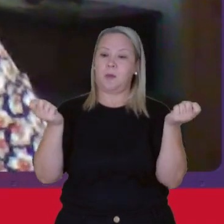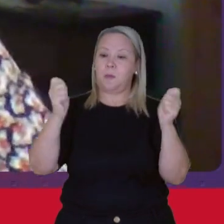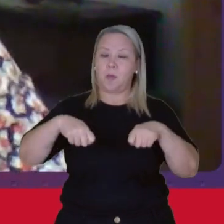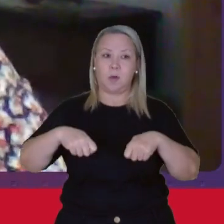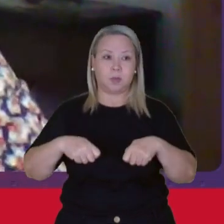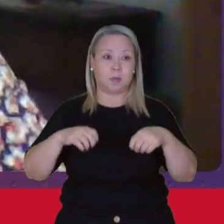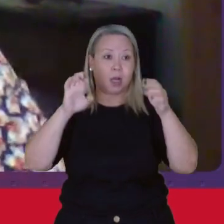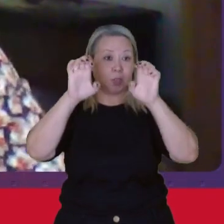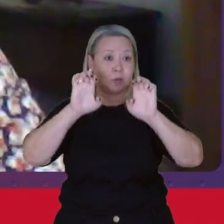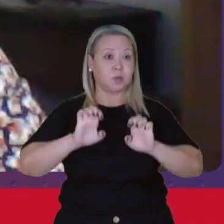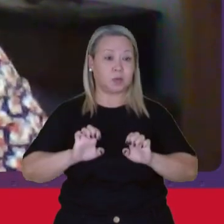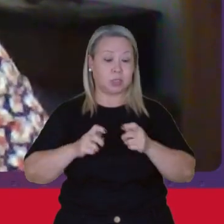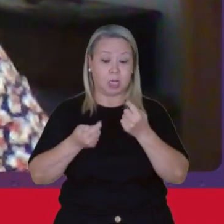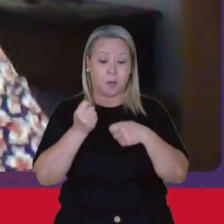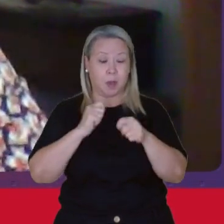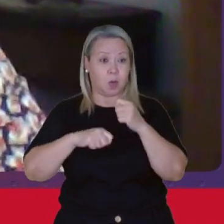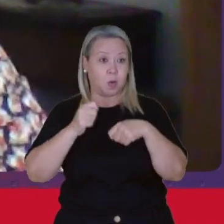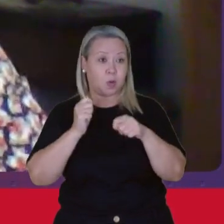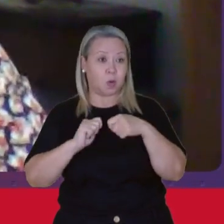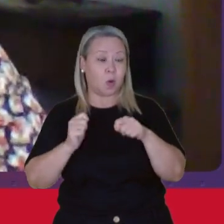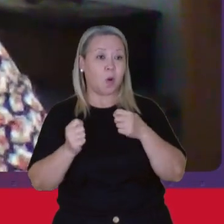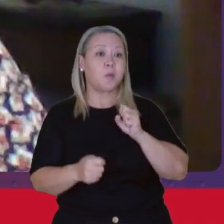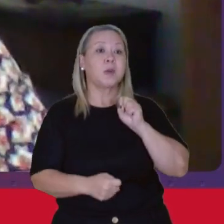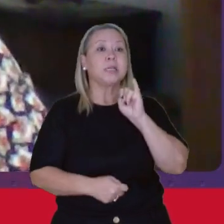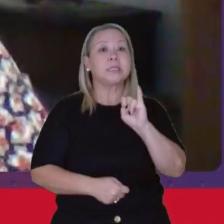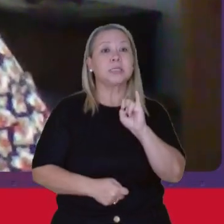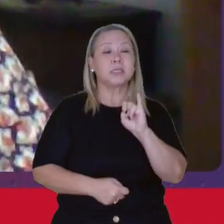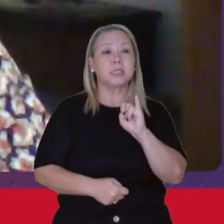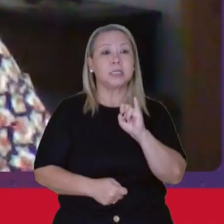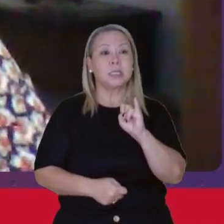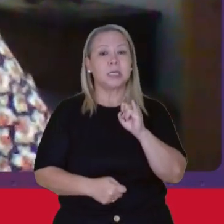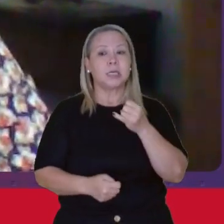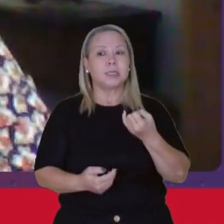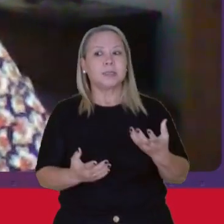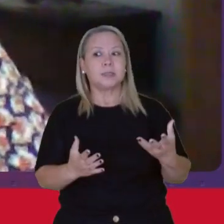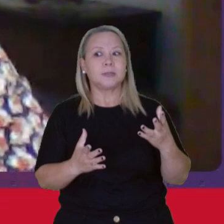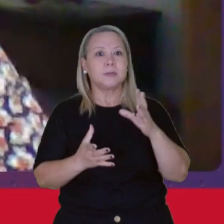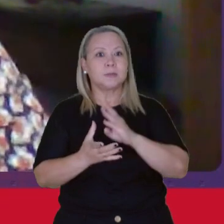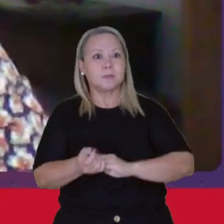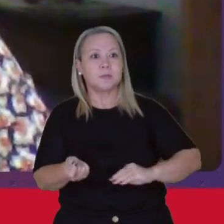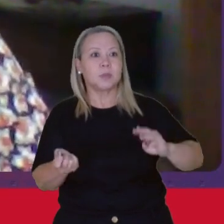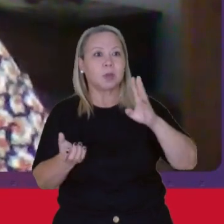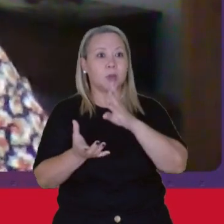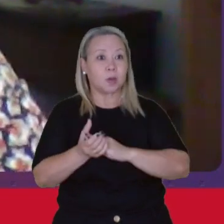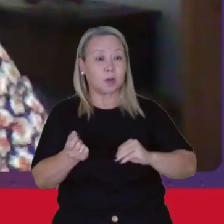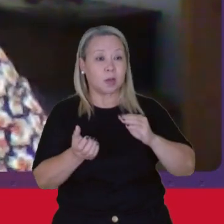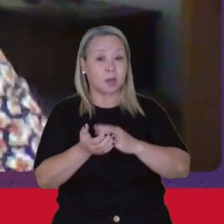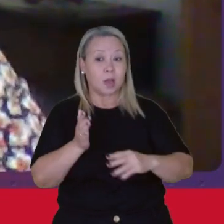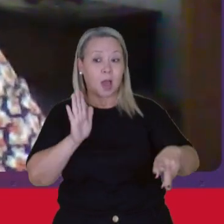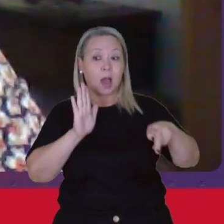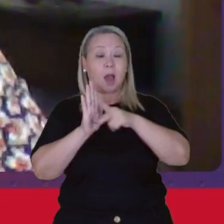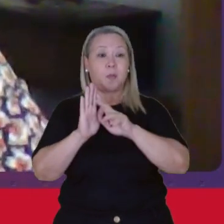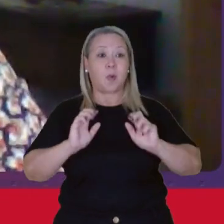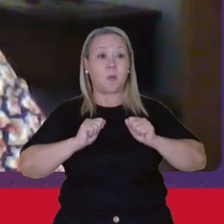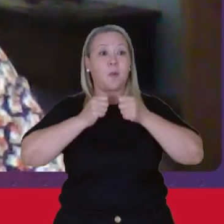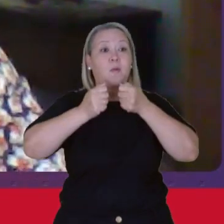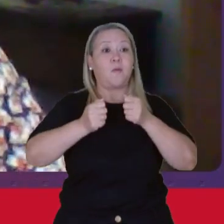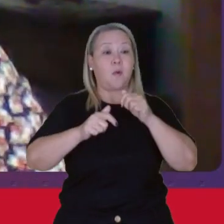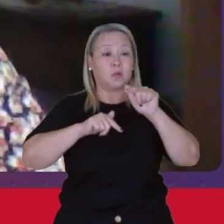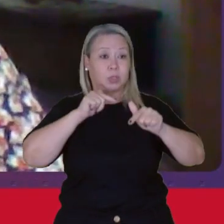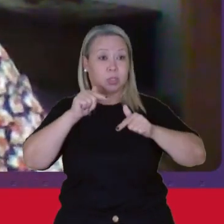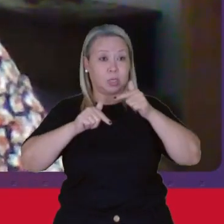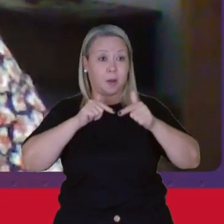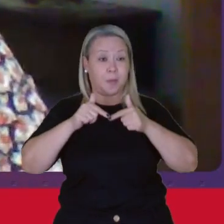Do sistema Econômico Se reproduzir A própria Força De trabalho